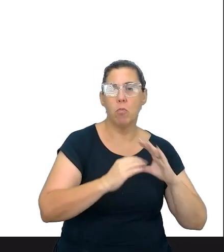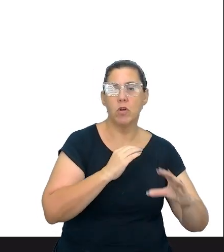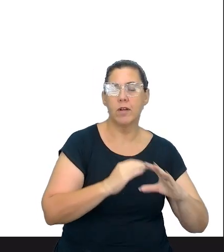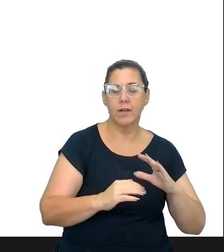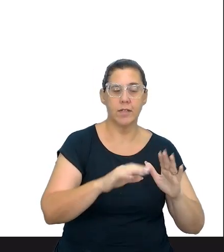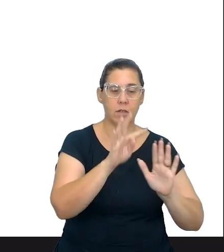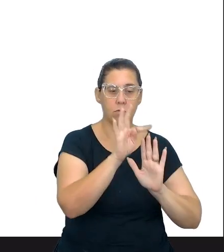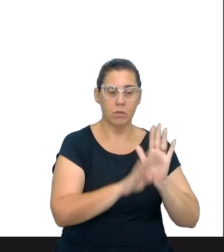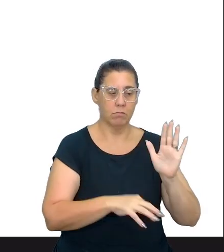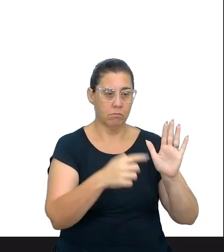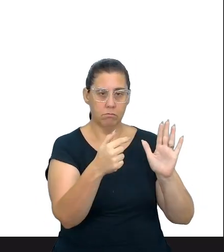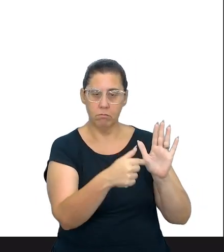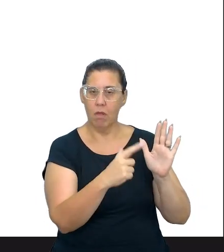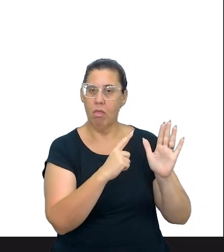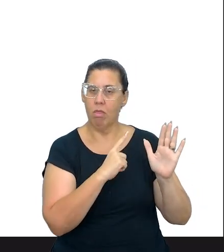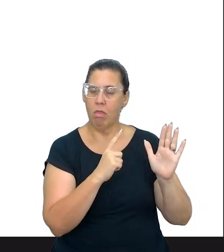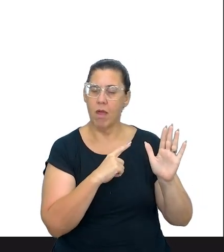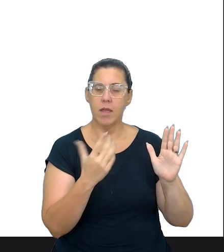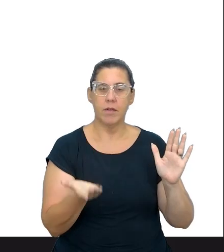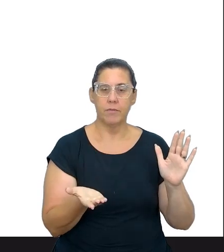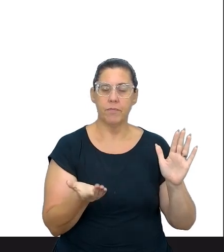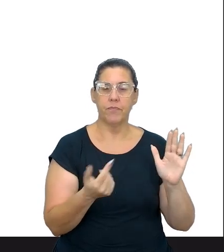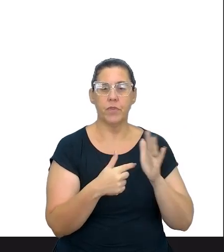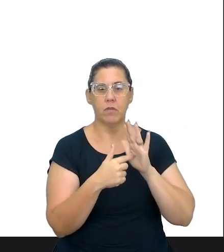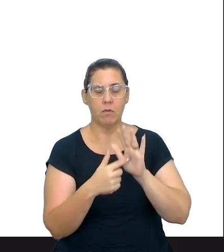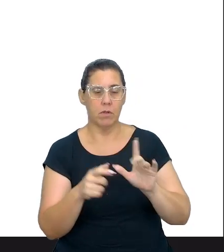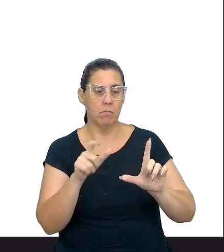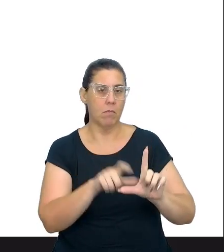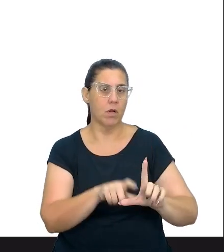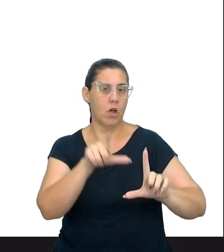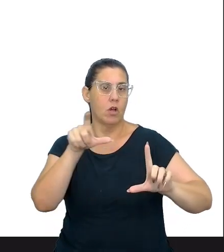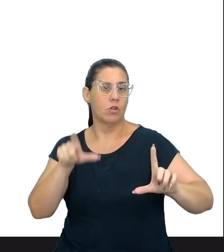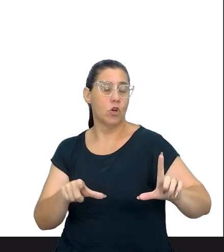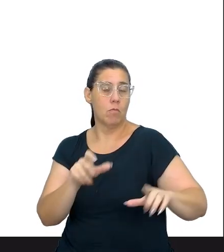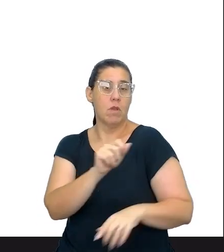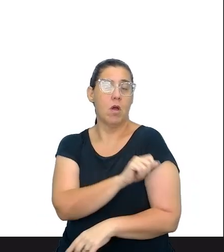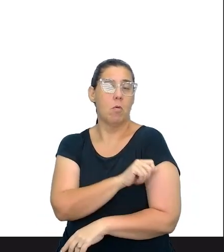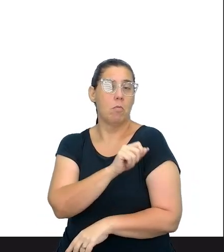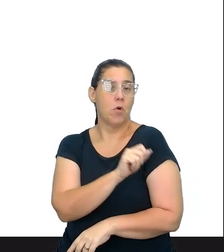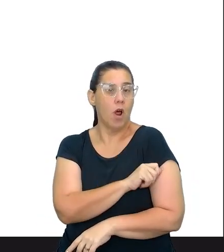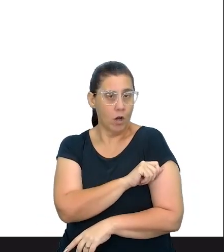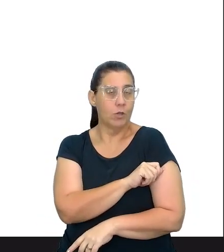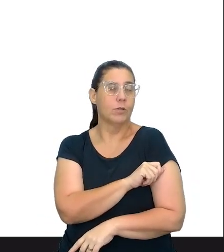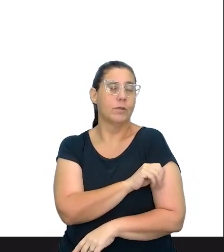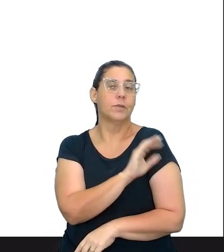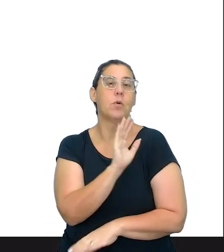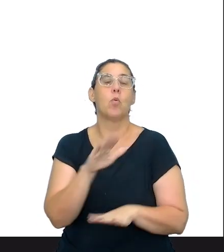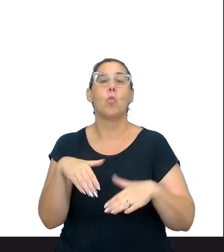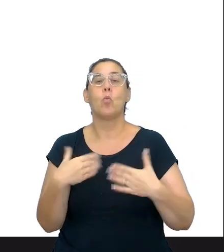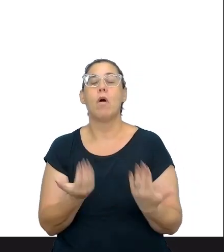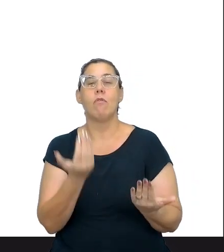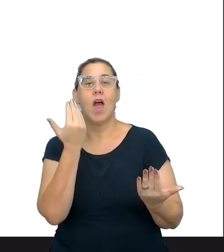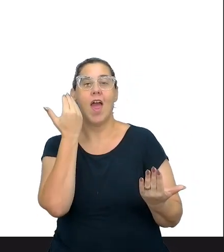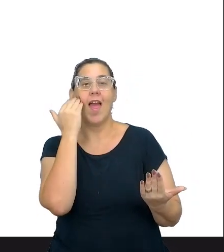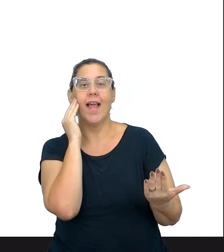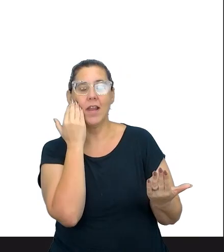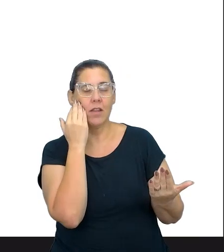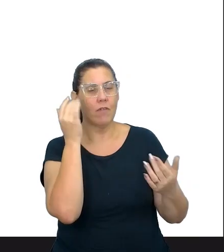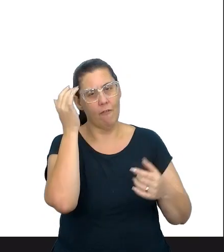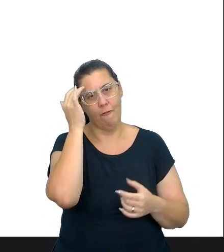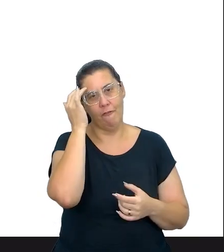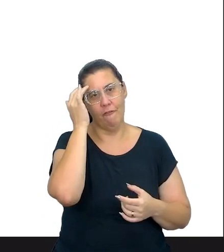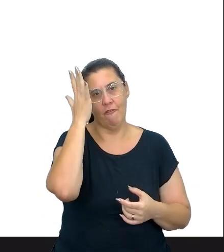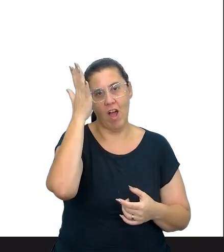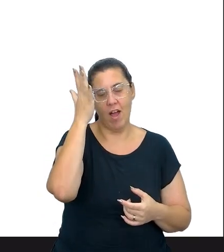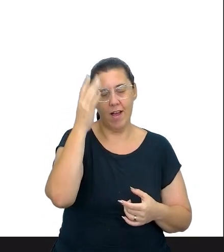gênero textual. E isso vai dar o quê? Uma autonomia para esse estudante quando ele passa a ter essa familiaridade. Isso vai facilitar muito